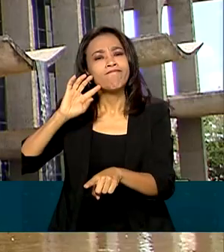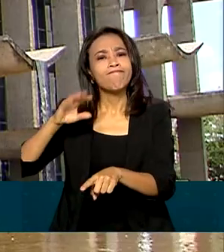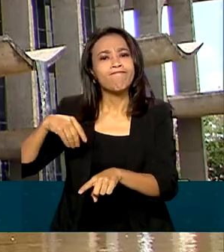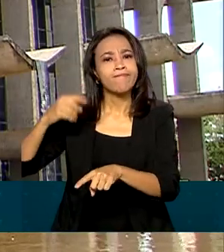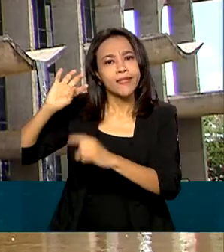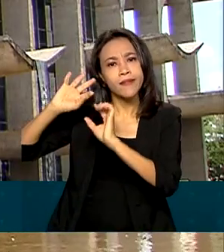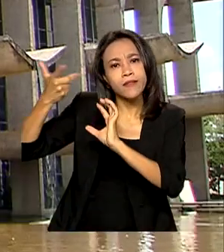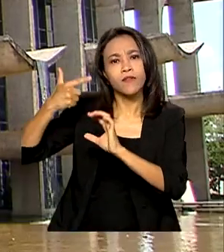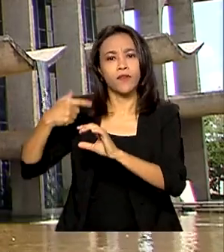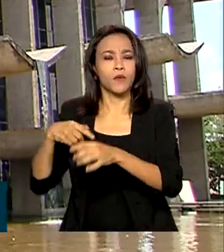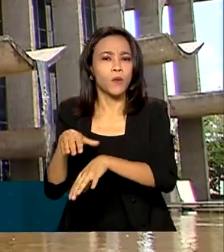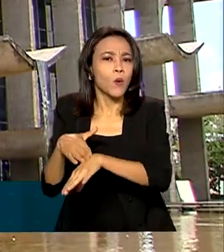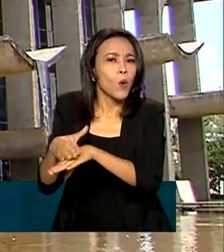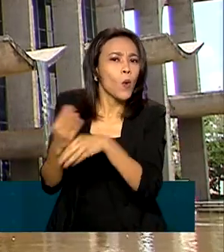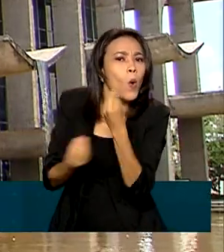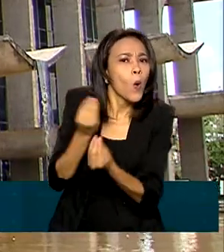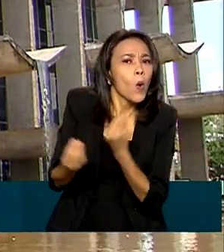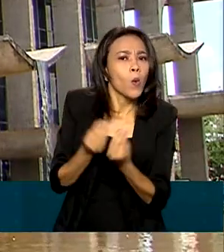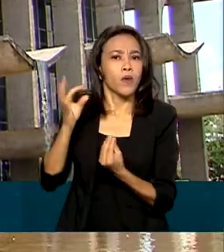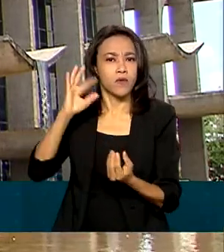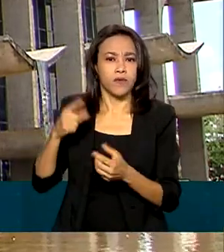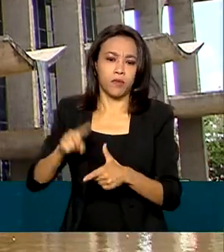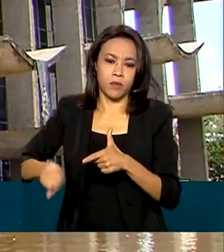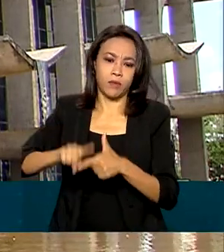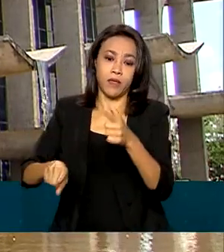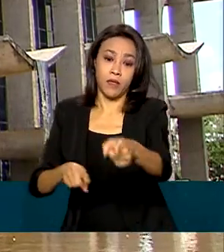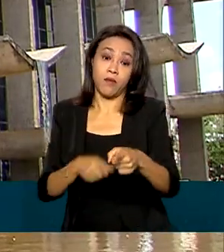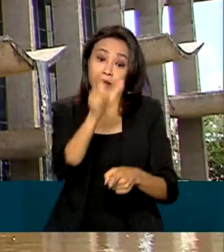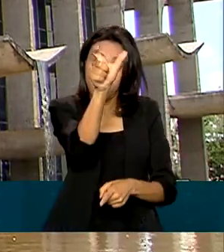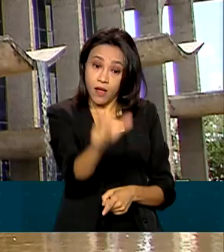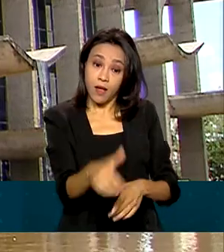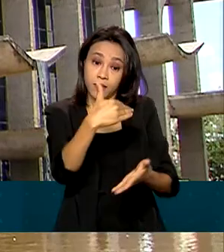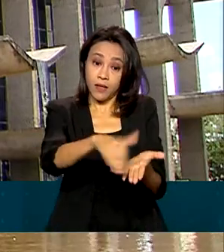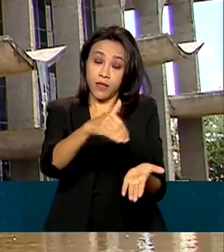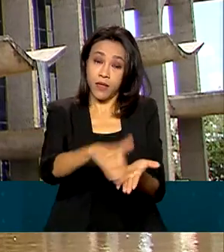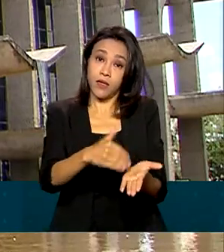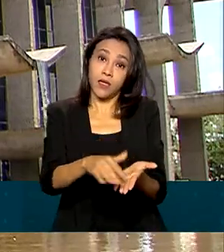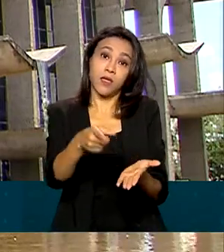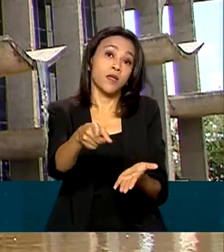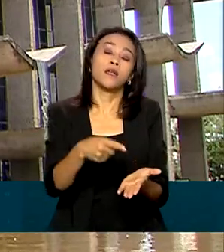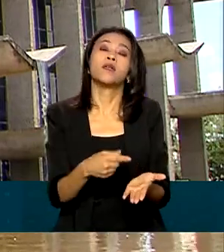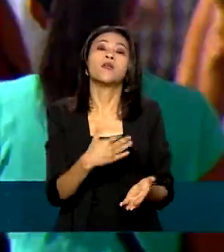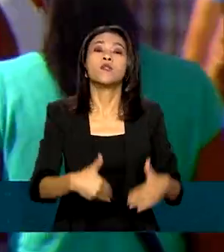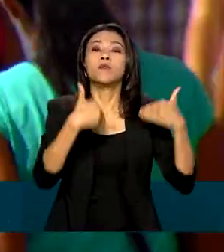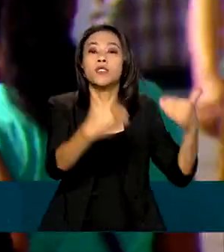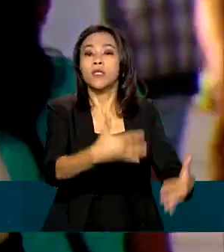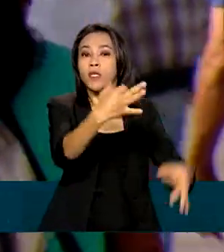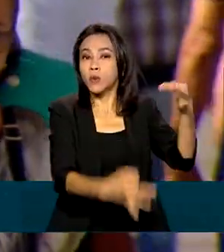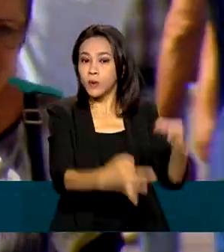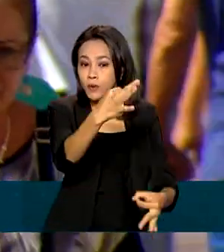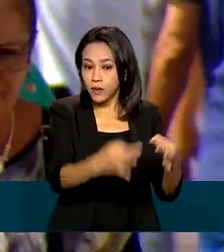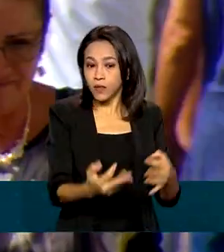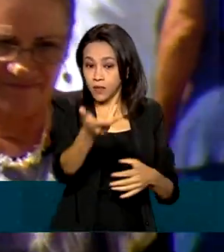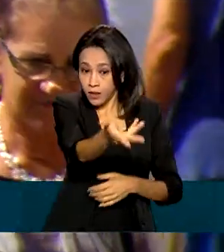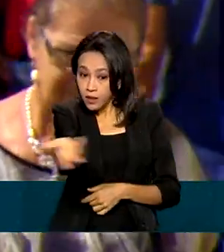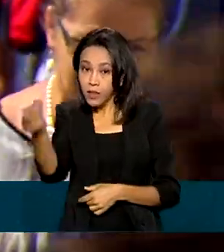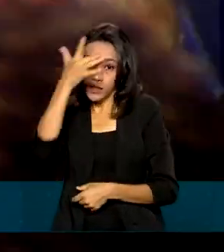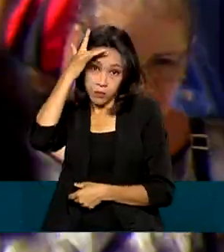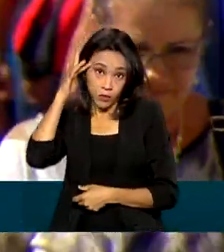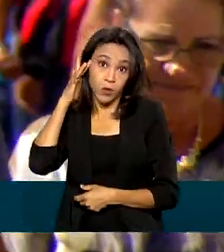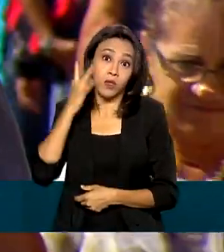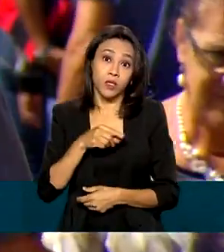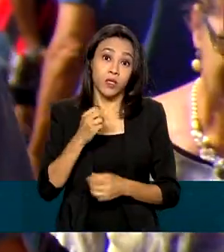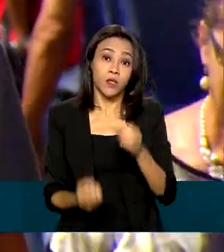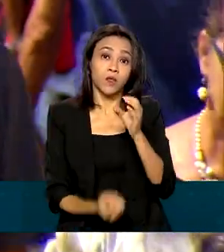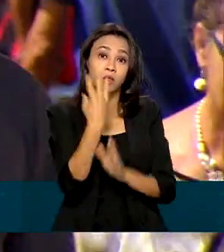diálogo entre a Secretaria Nacional do Consumidor, do Ministério da Justiça e Segurança Pública e a população, um